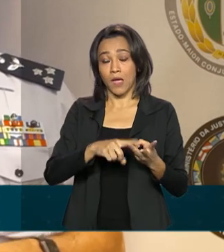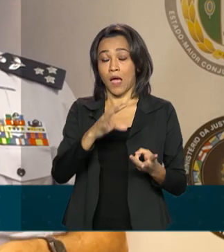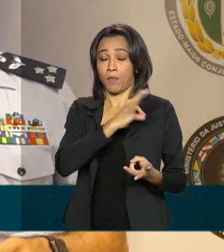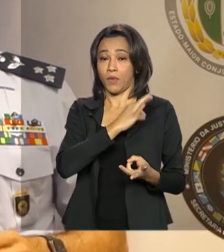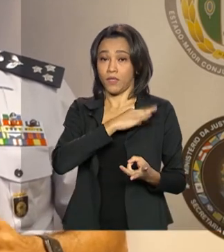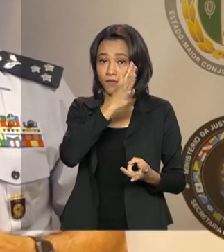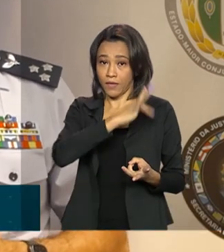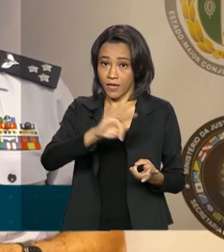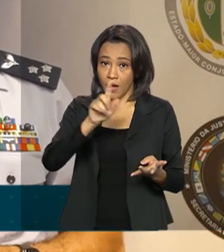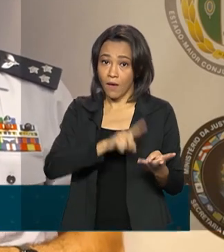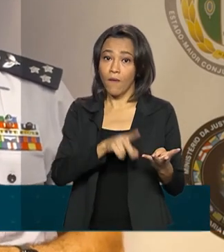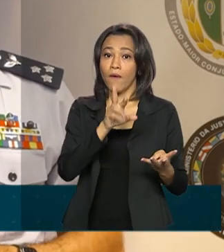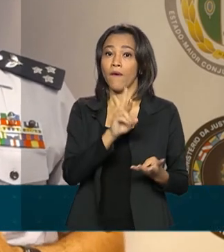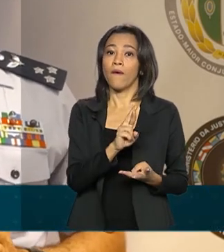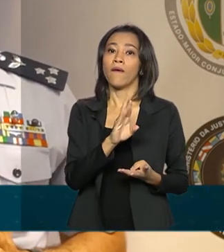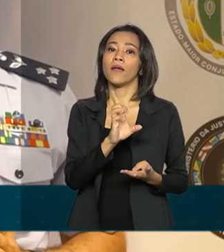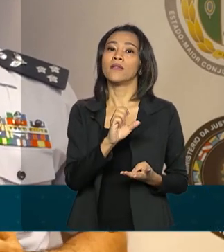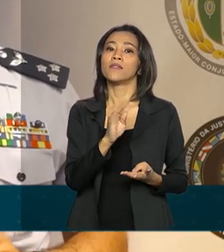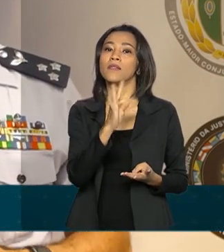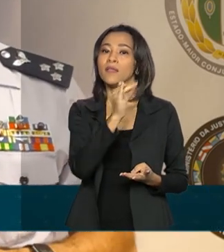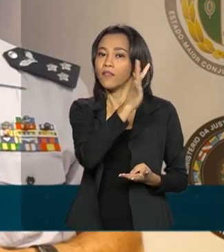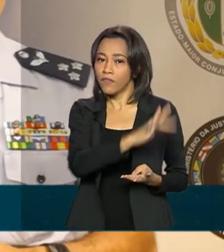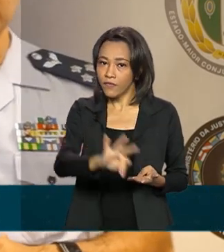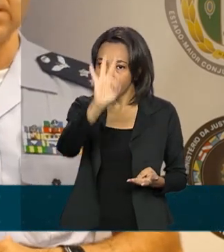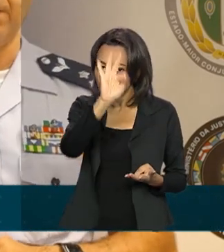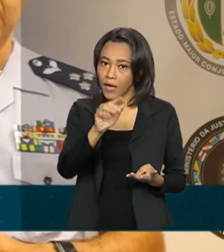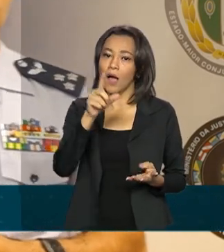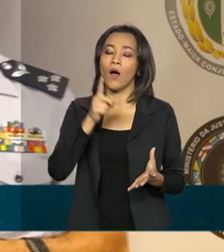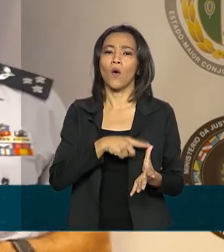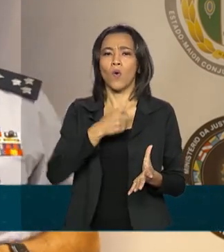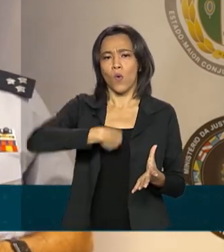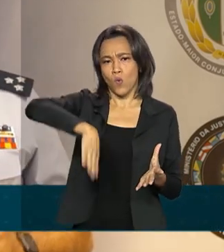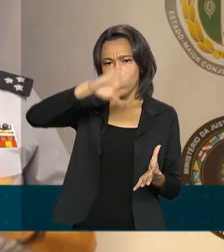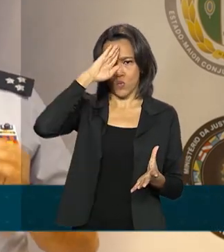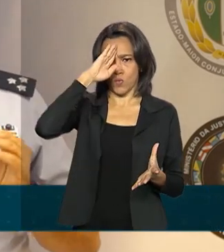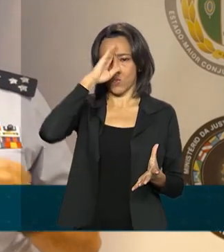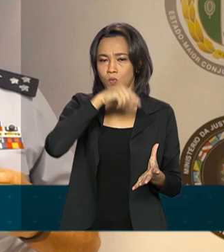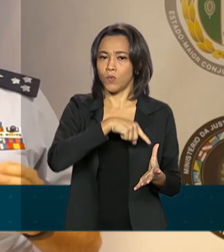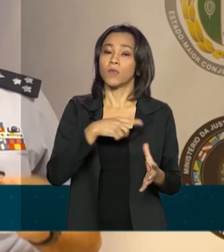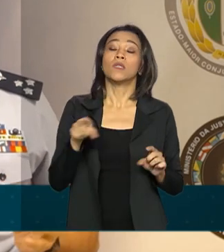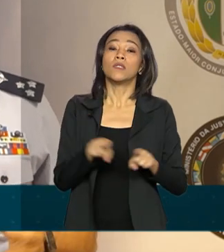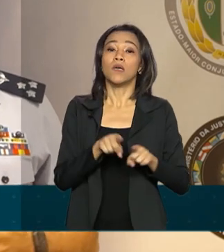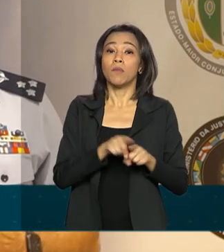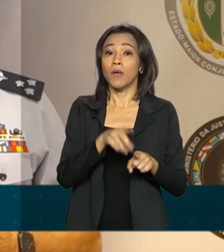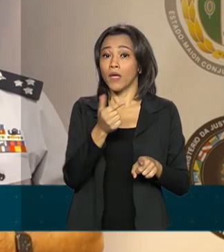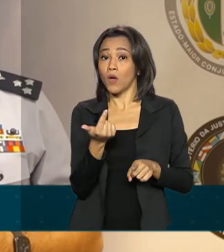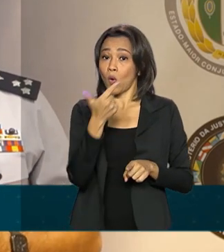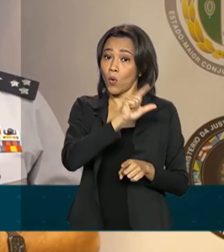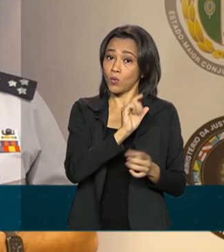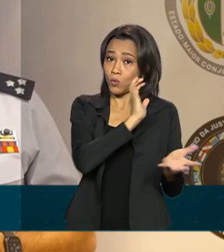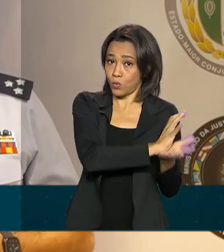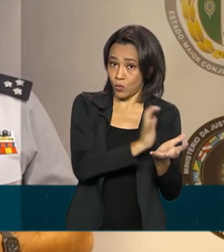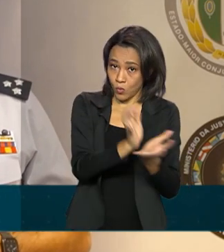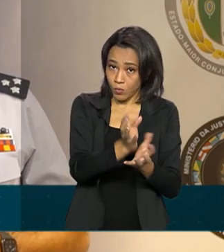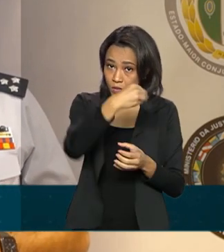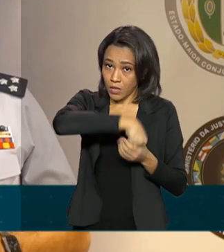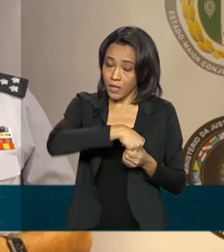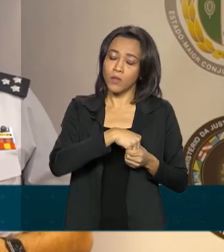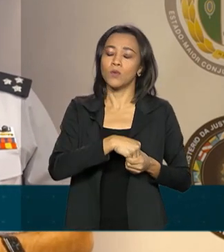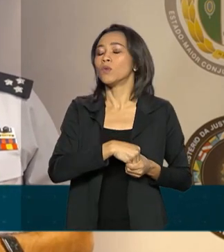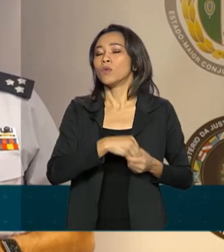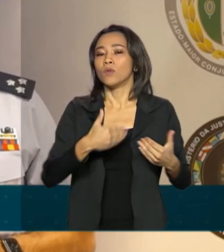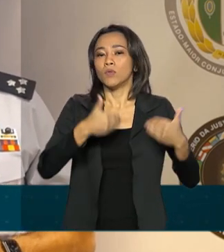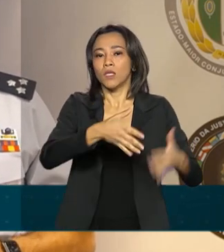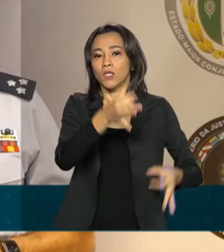Federal, a Receita Federal, o Estado do Maior Conjunto das Forças Armadas, a Senaspe e a Seu Opio do Ministério da Justiça e o